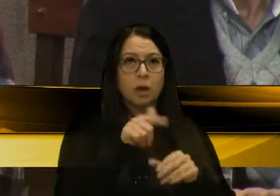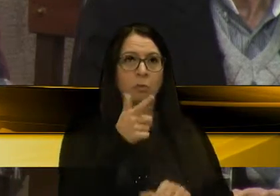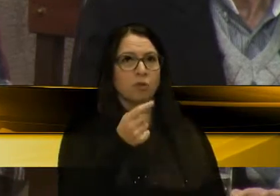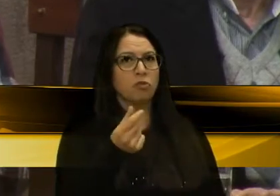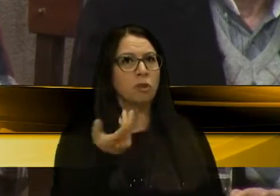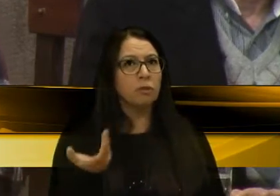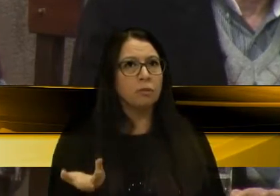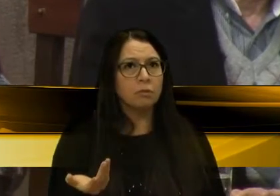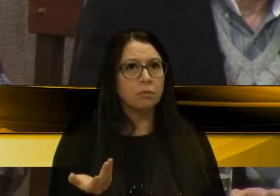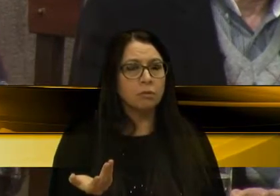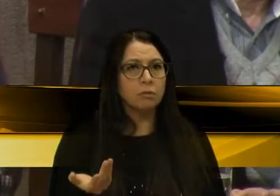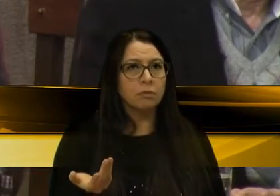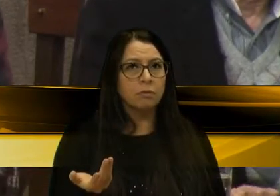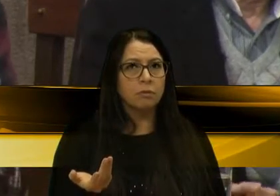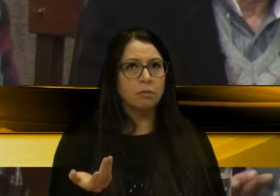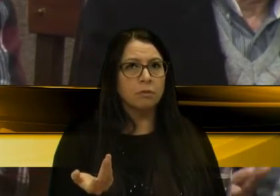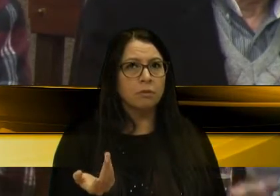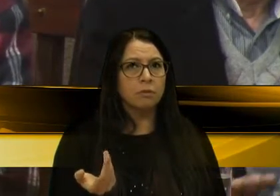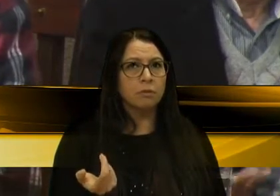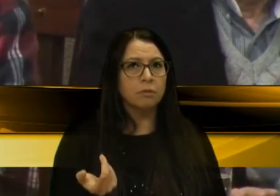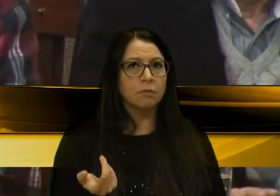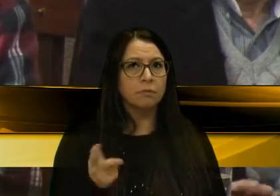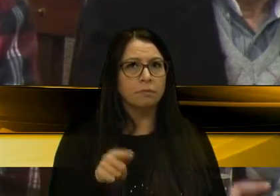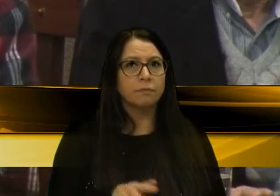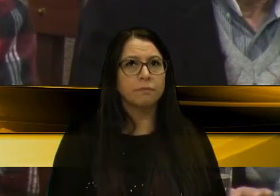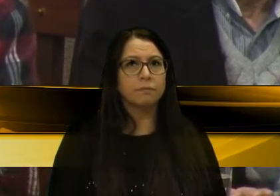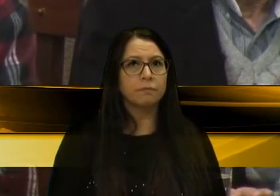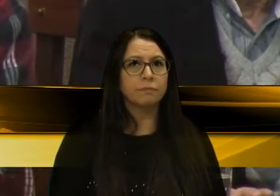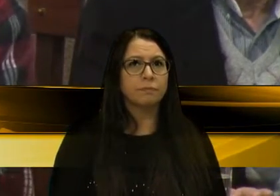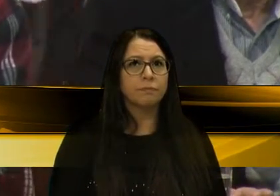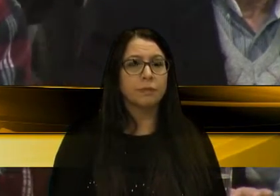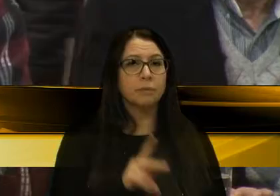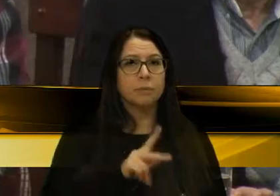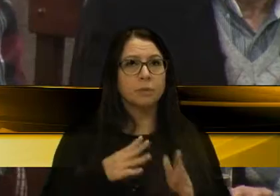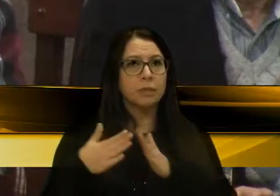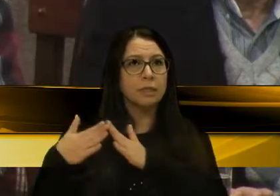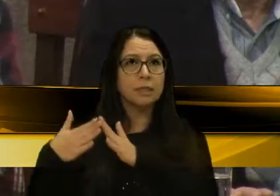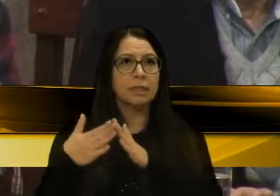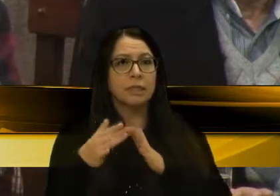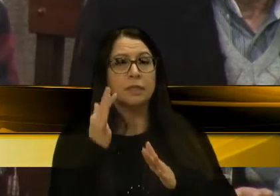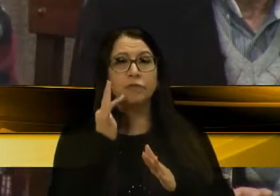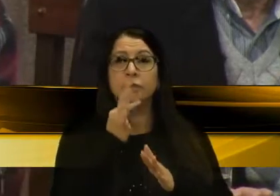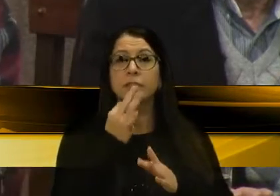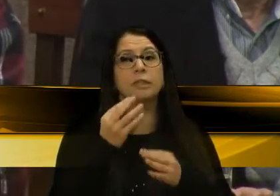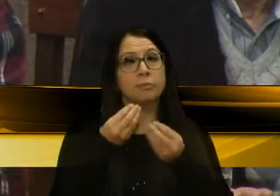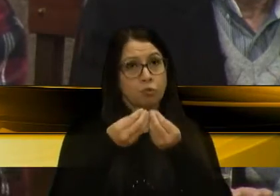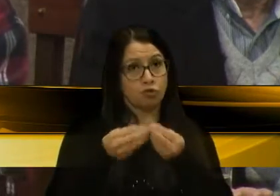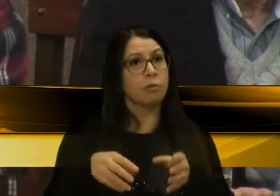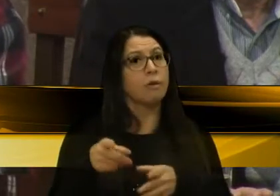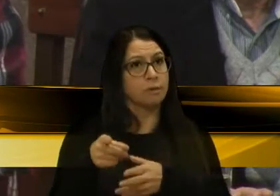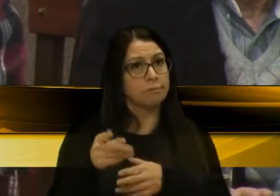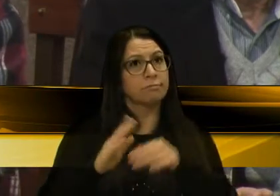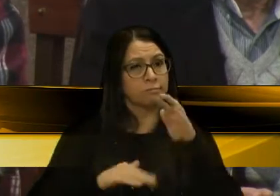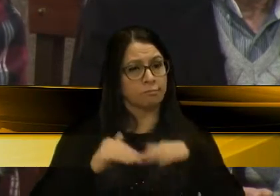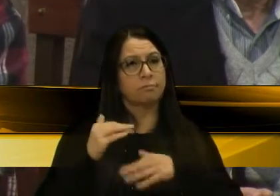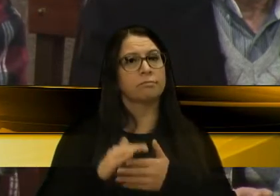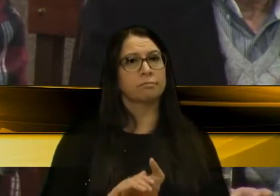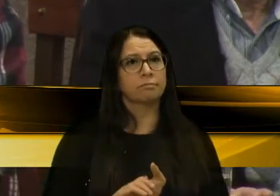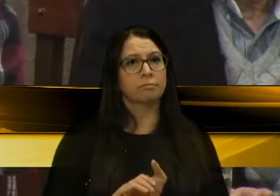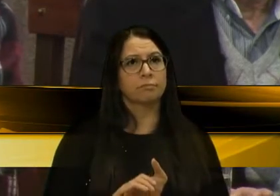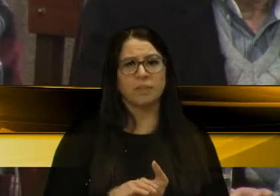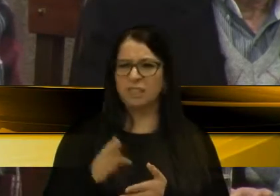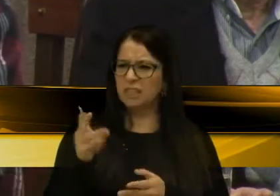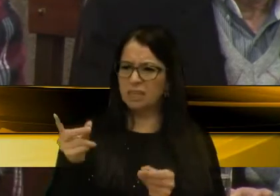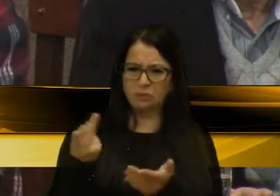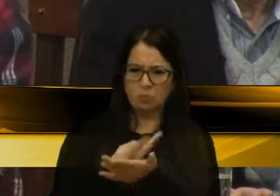dinheiro, tem que já dizer, então. Então, os moradores de Forqueta estão prejudicados, isso aí, que essa obra mal